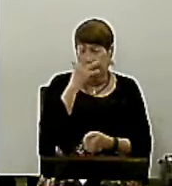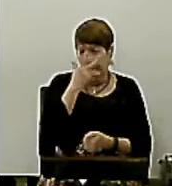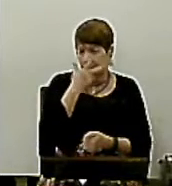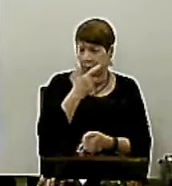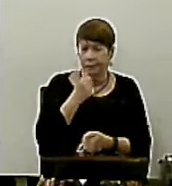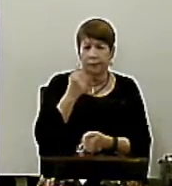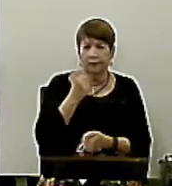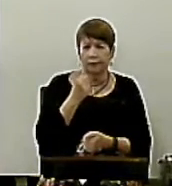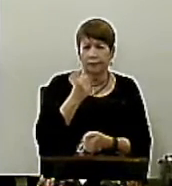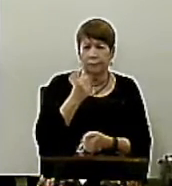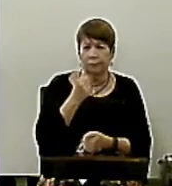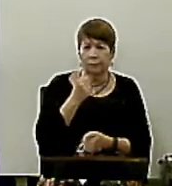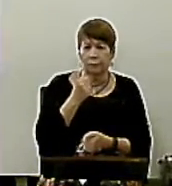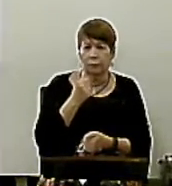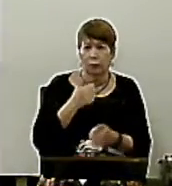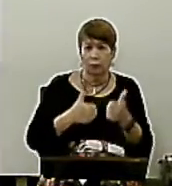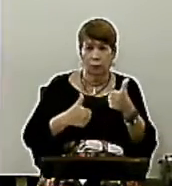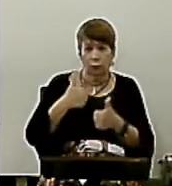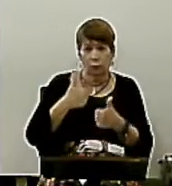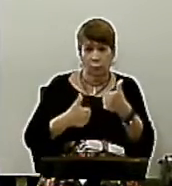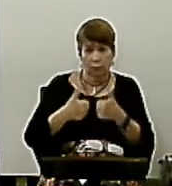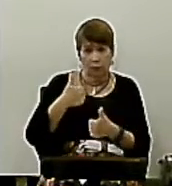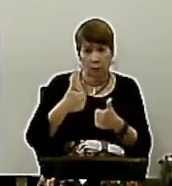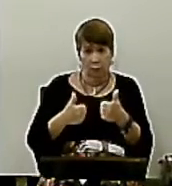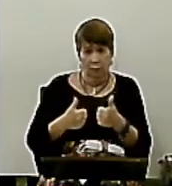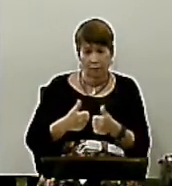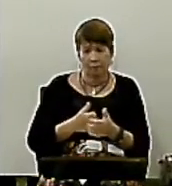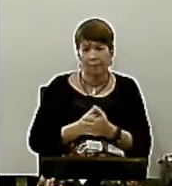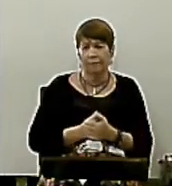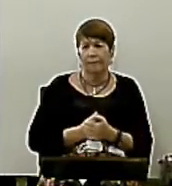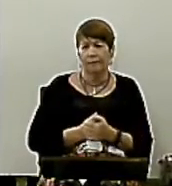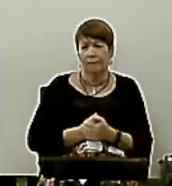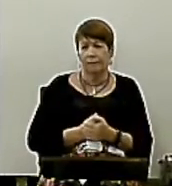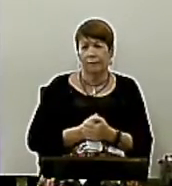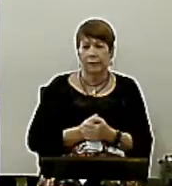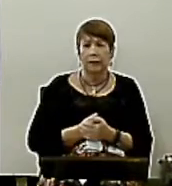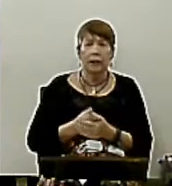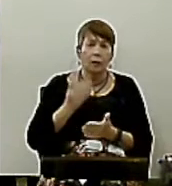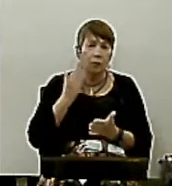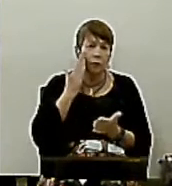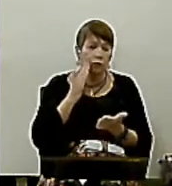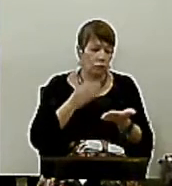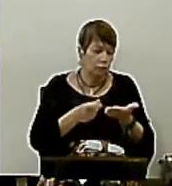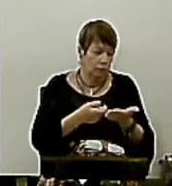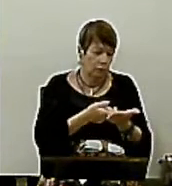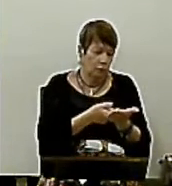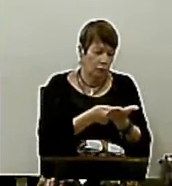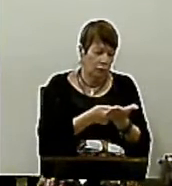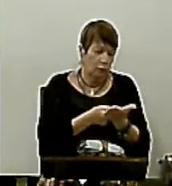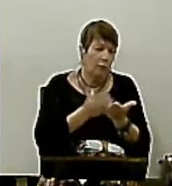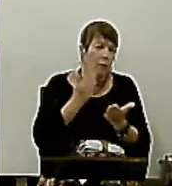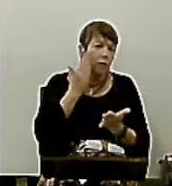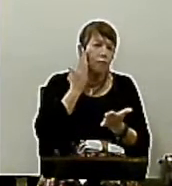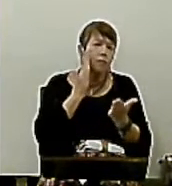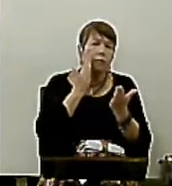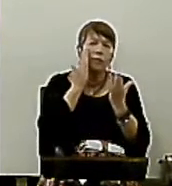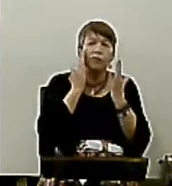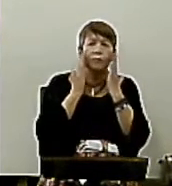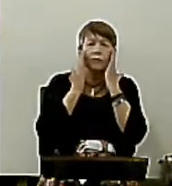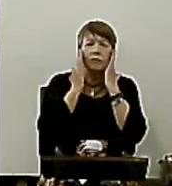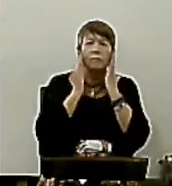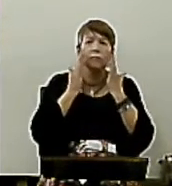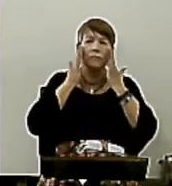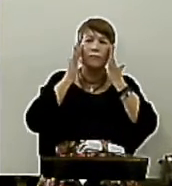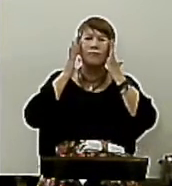apessoado Jogador de futebol de salão E ele passando renil no rosto As mulheres sabem o que é renil